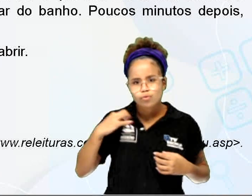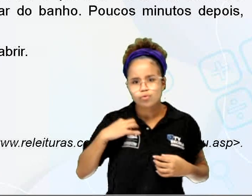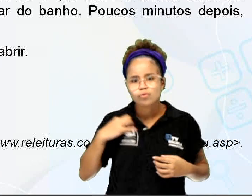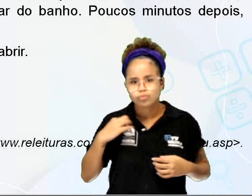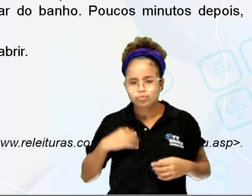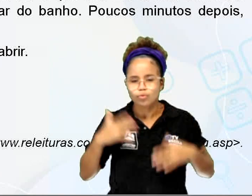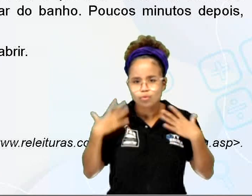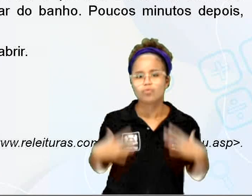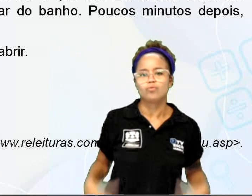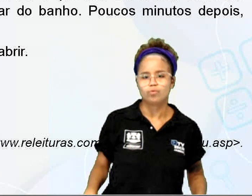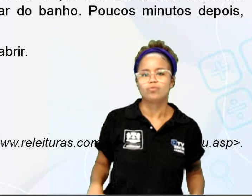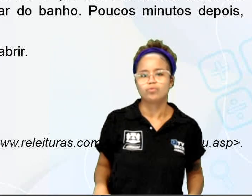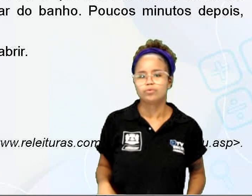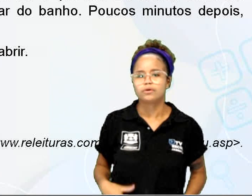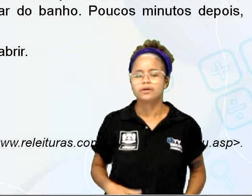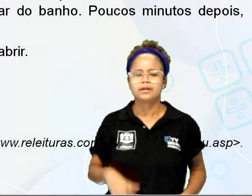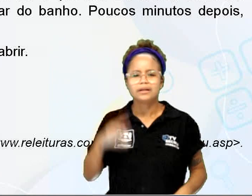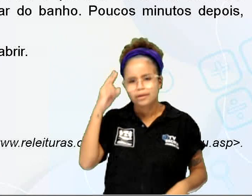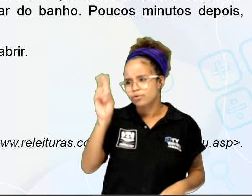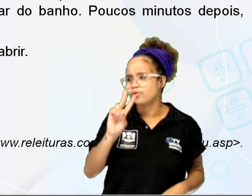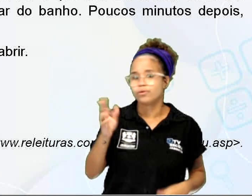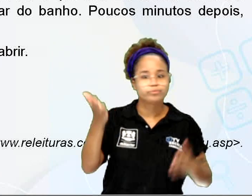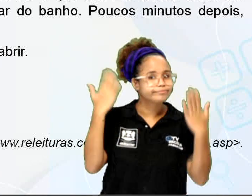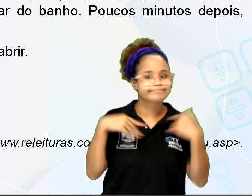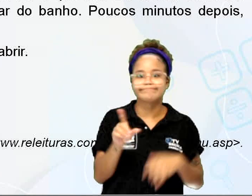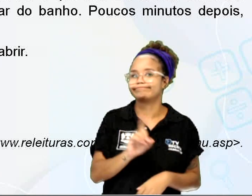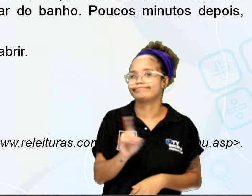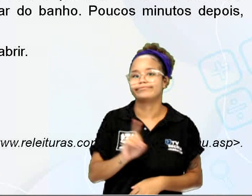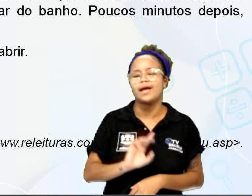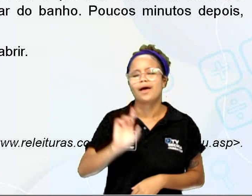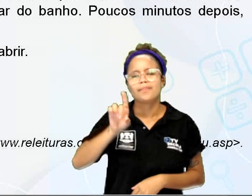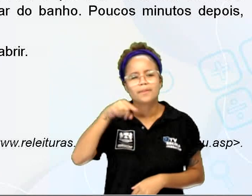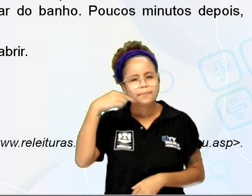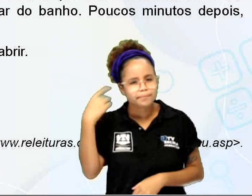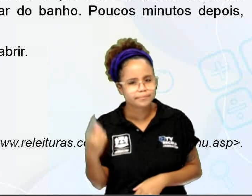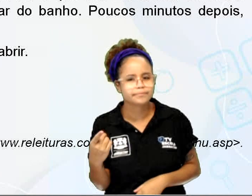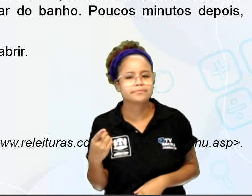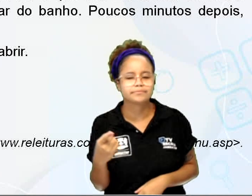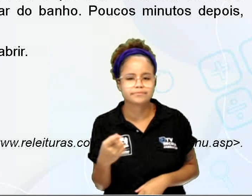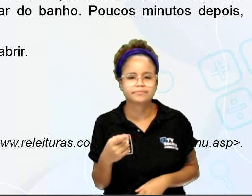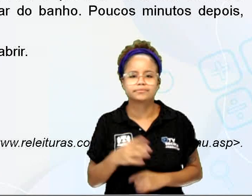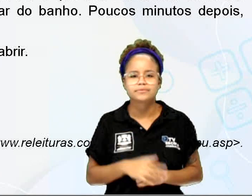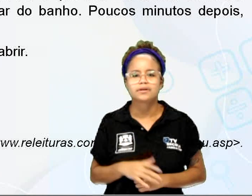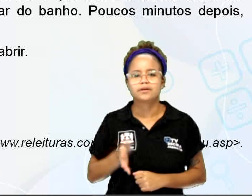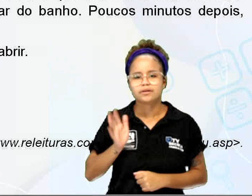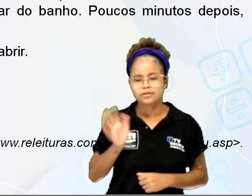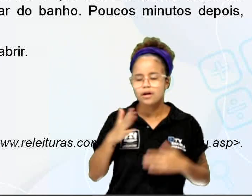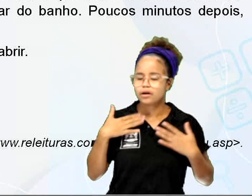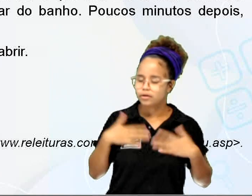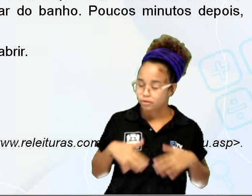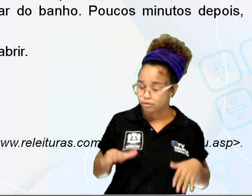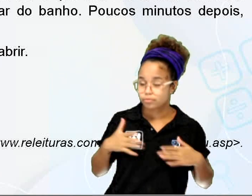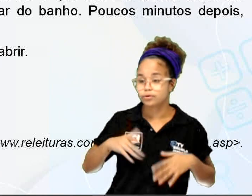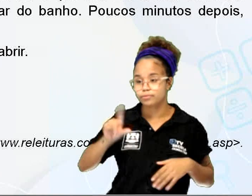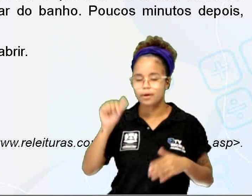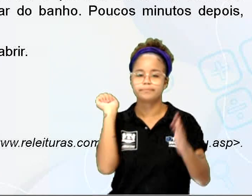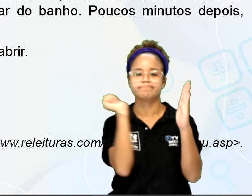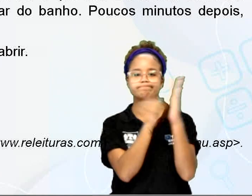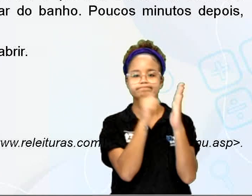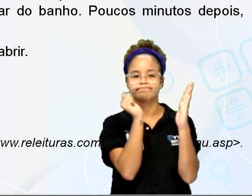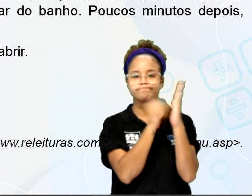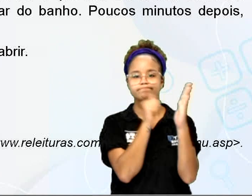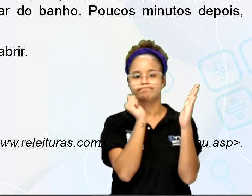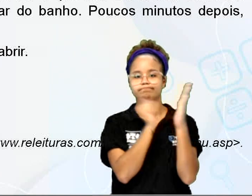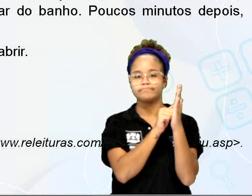precipitadamente sem nem se lembrar do banho. Poucos minutos depois, reestabelecida a calma lá fora, bateram na porta.